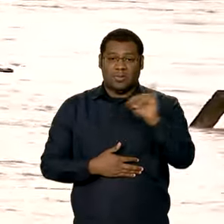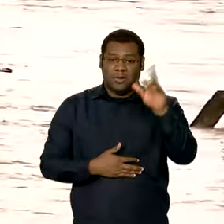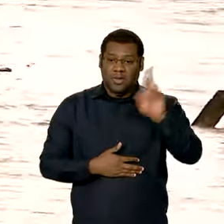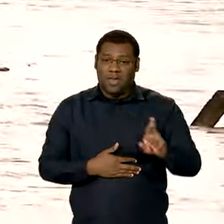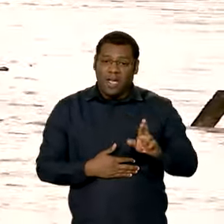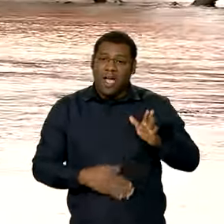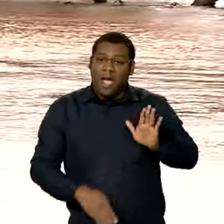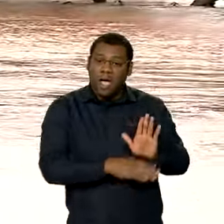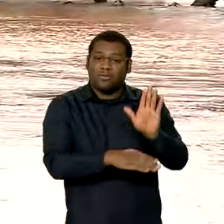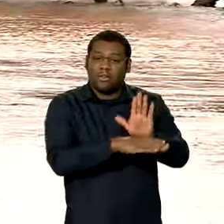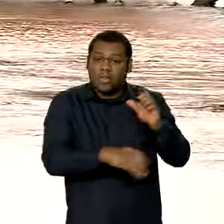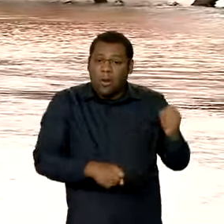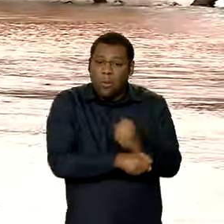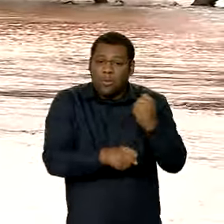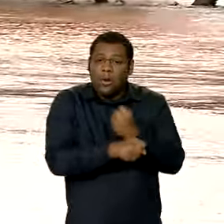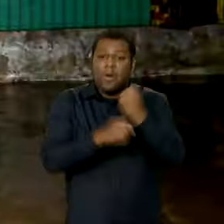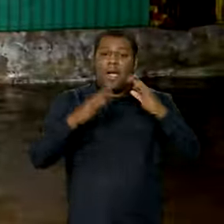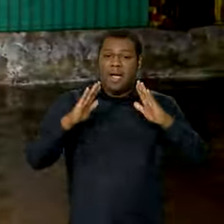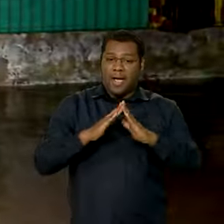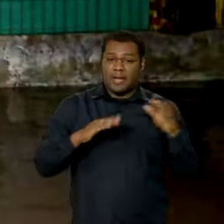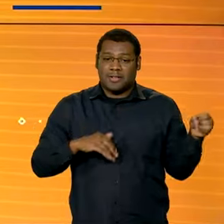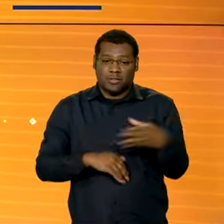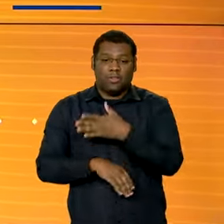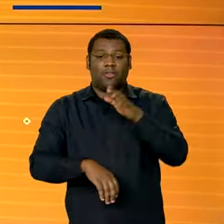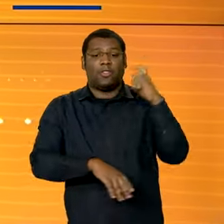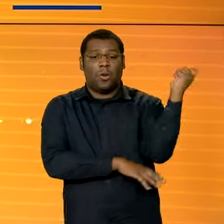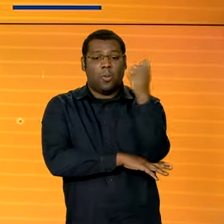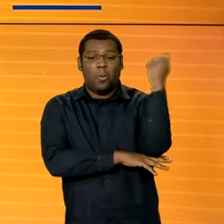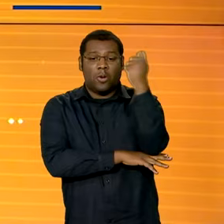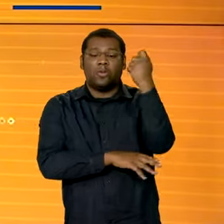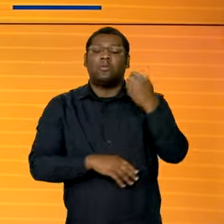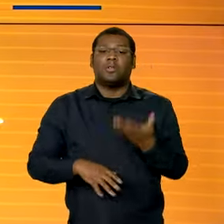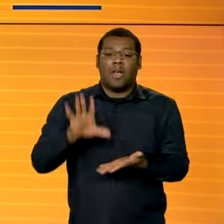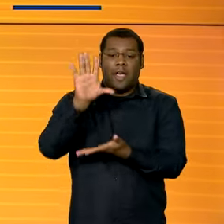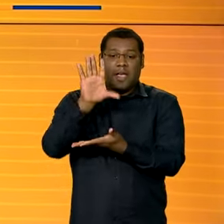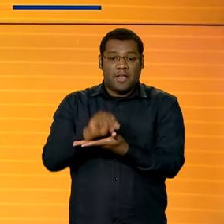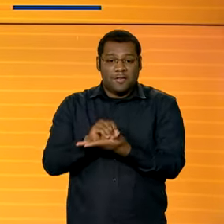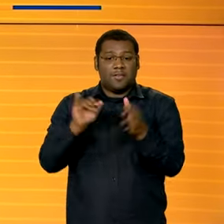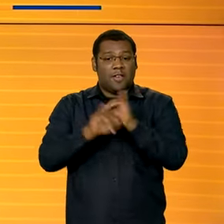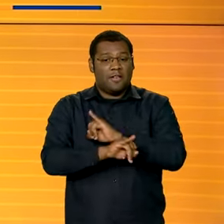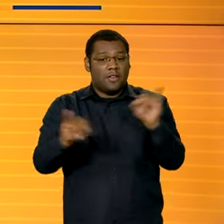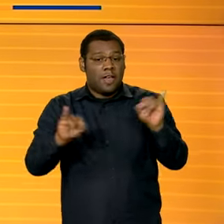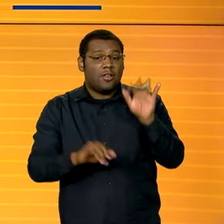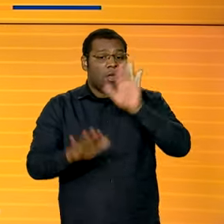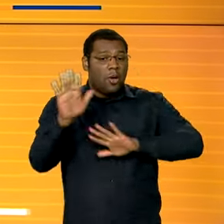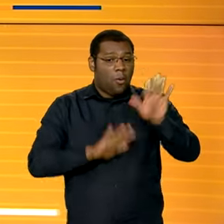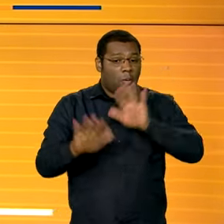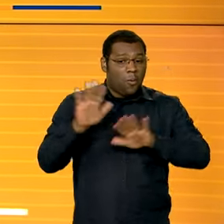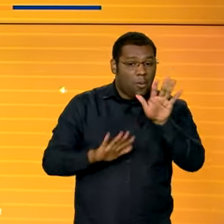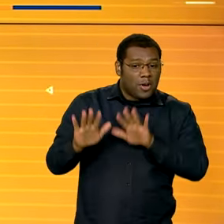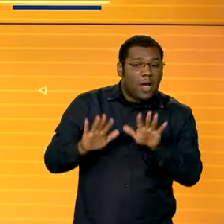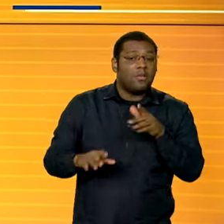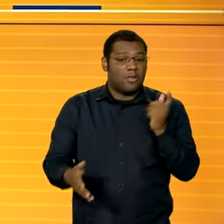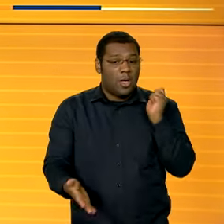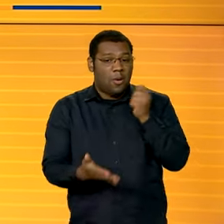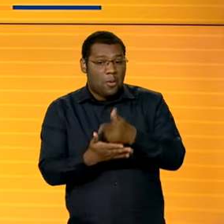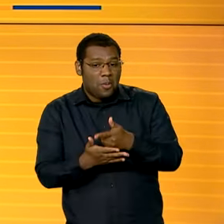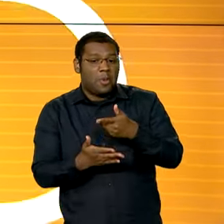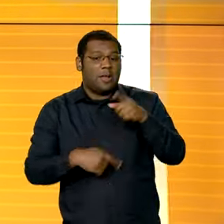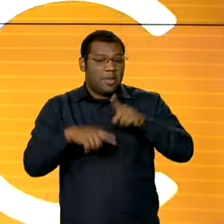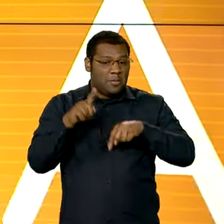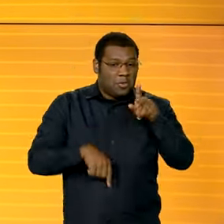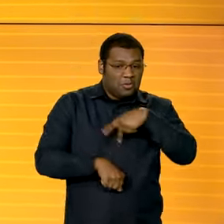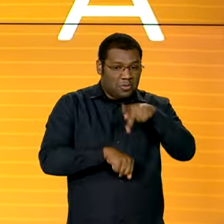destinado à construção de moradias no Rio Grande do Sul. E a Receita Federal alerta para golpes em compras de produtos do exterior